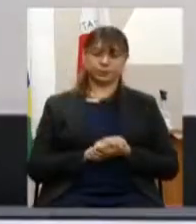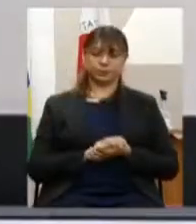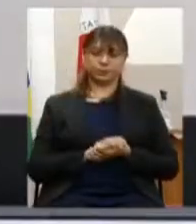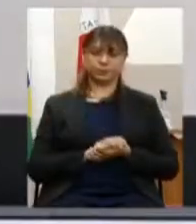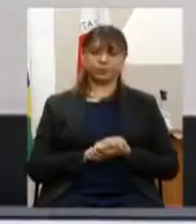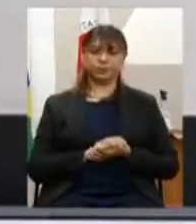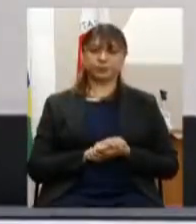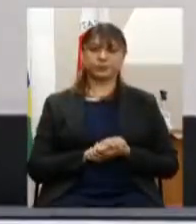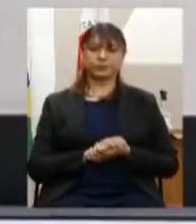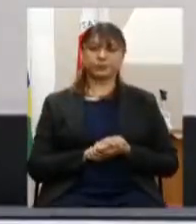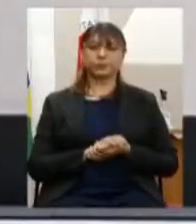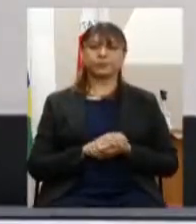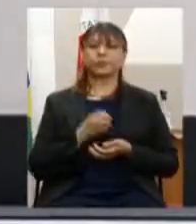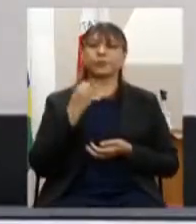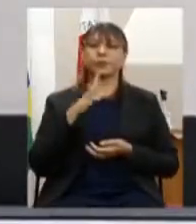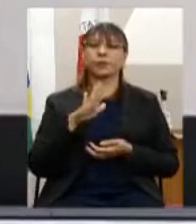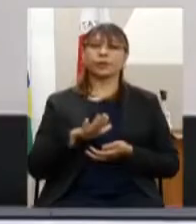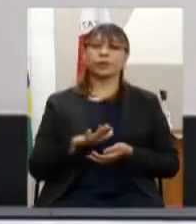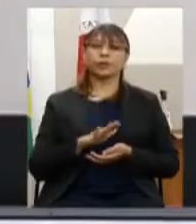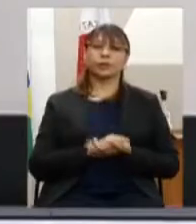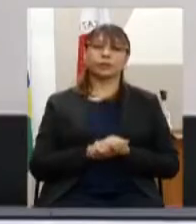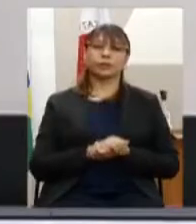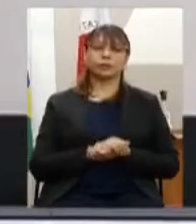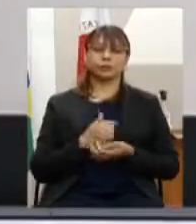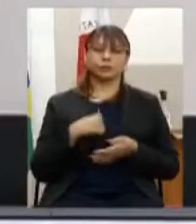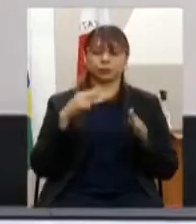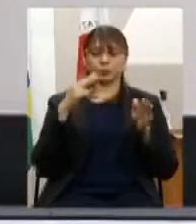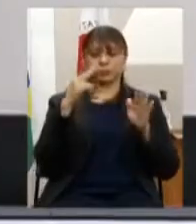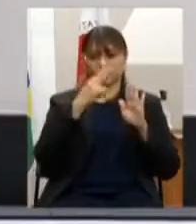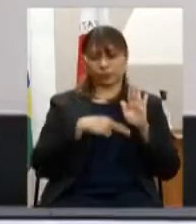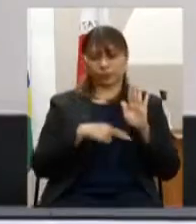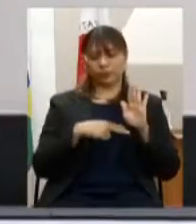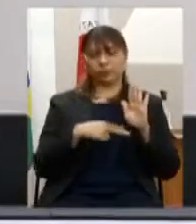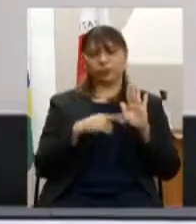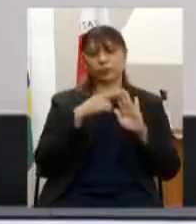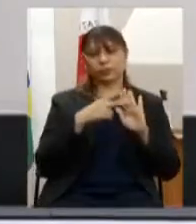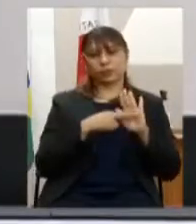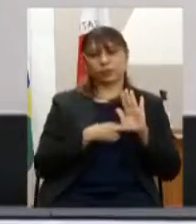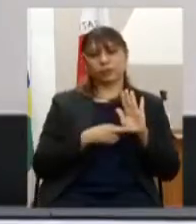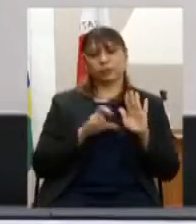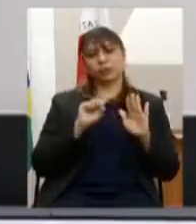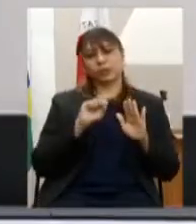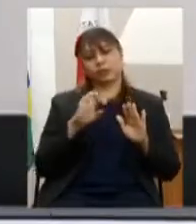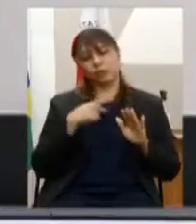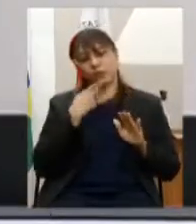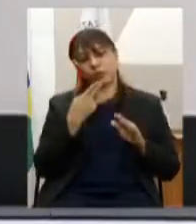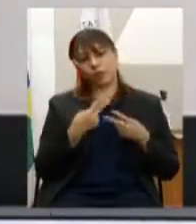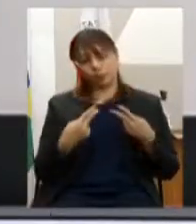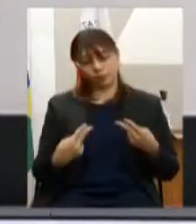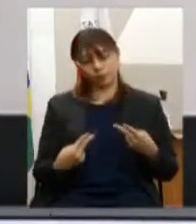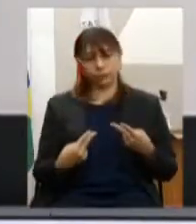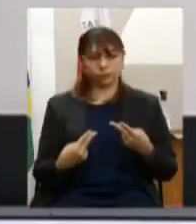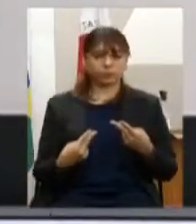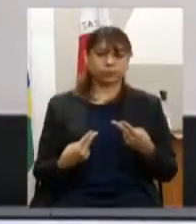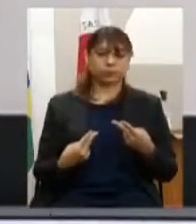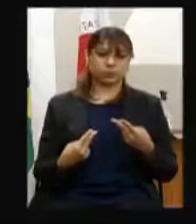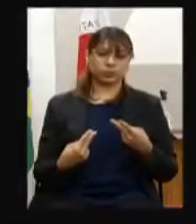boa tarde eu irei ler o relatório e quando eu fizer algum tipo de pontuação eu irei